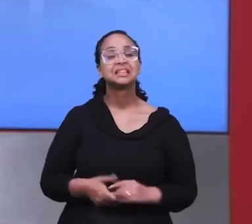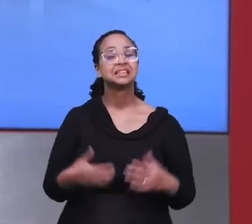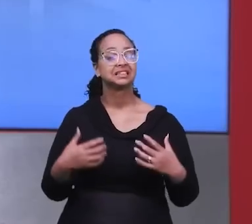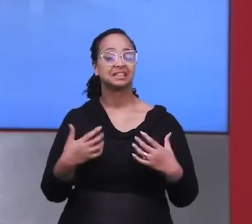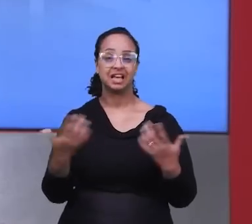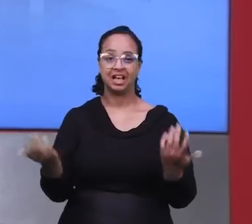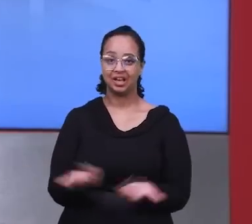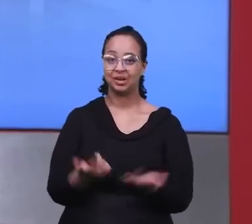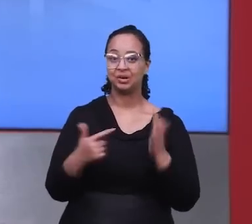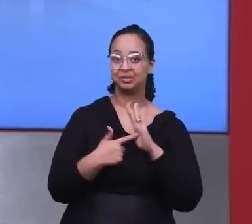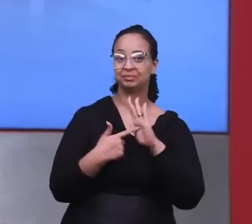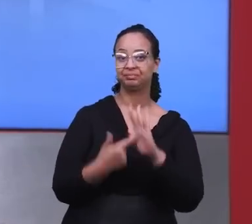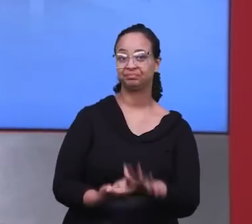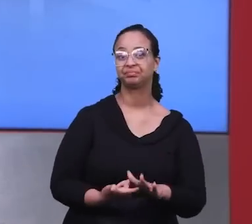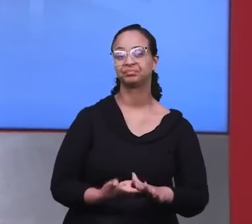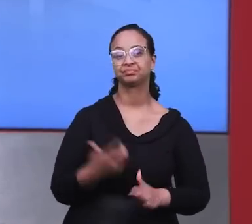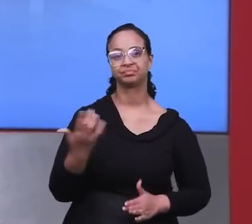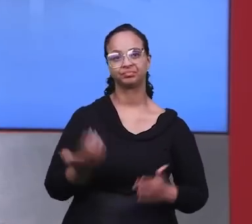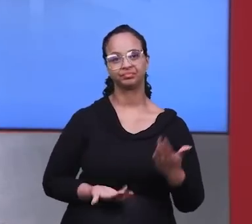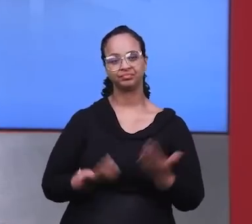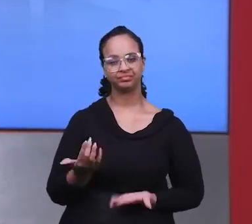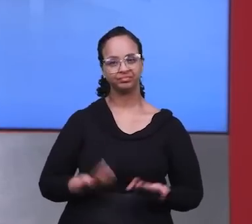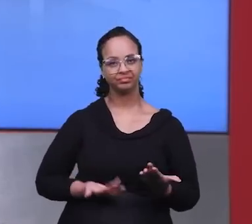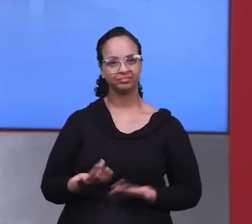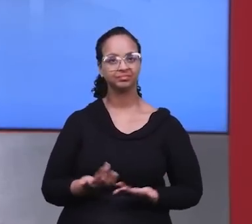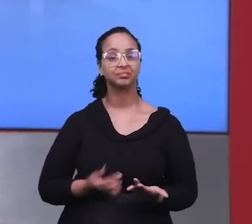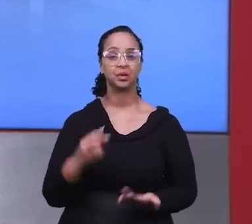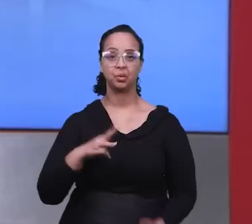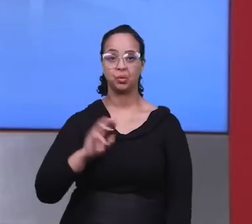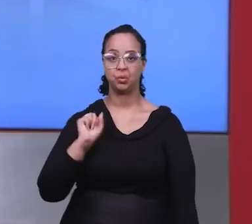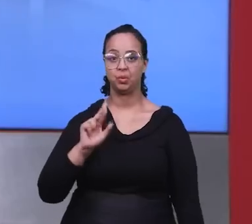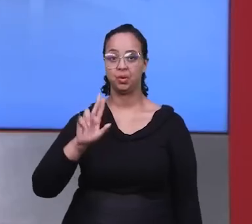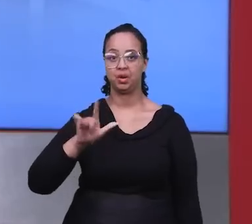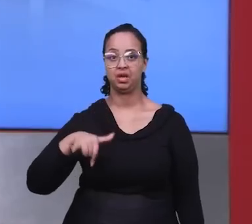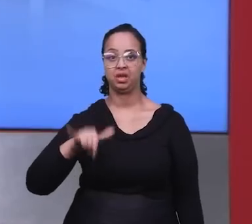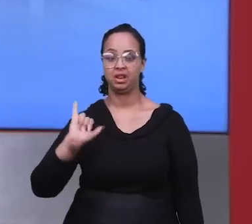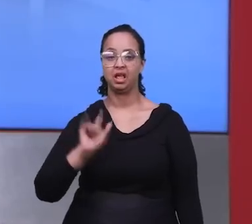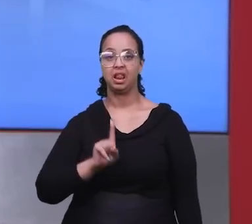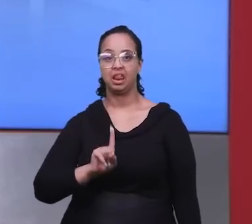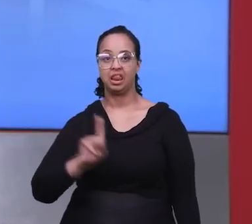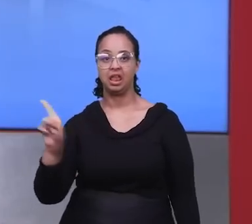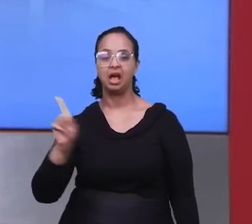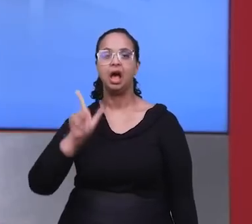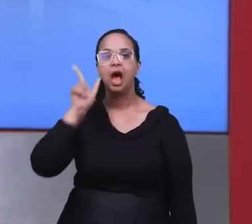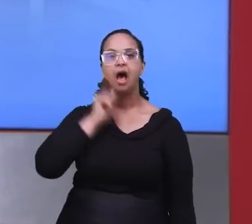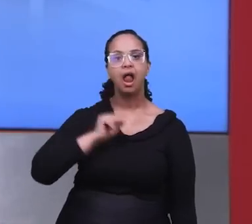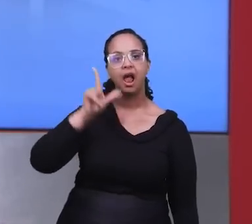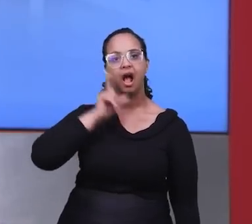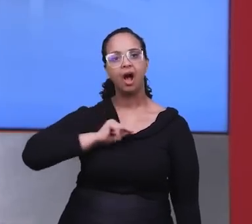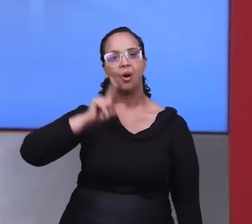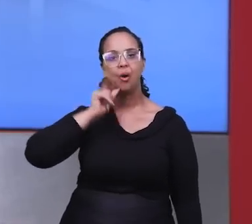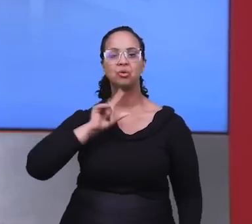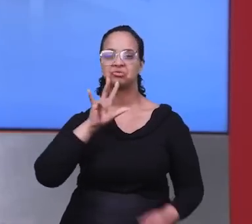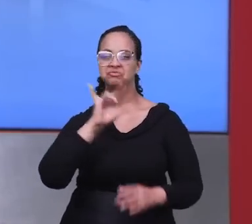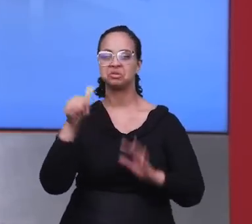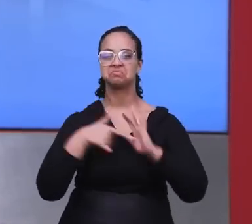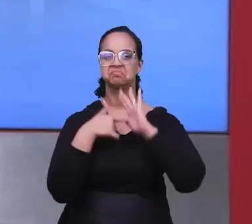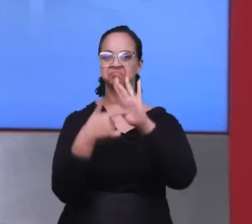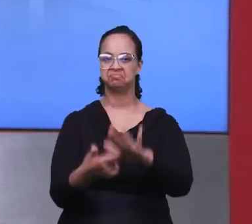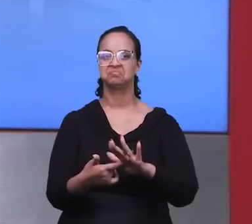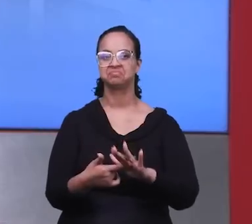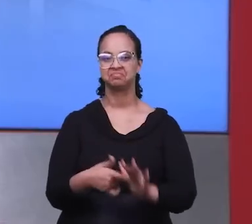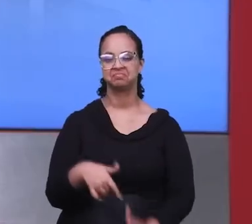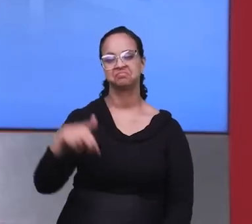Nordeste. Vamos falar com o jornalista, com o nosso irmão, o Arne Filho, ele que está em Maceió, no estado de Alagoas, e ele vai trazer as